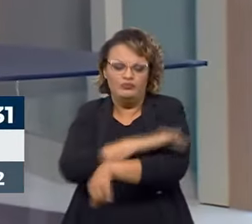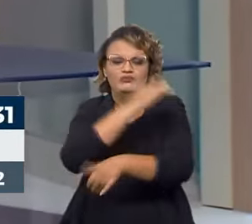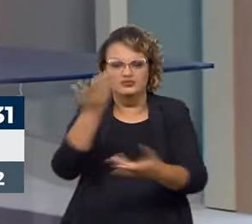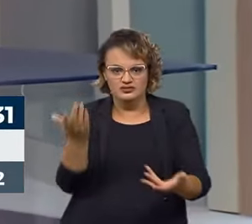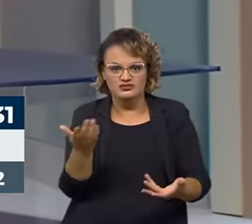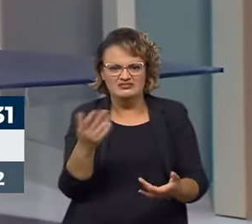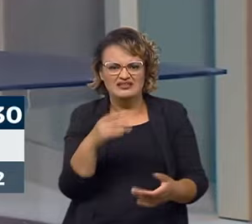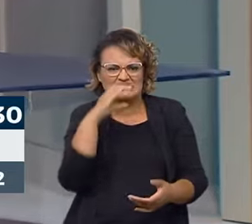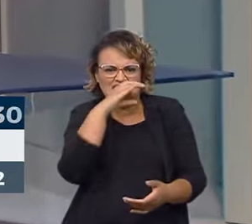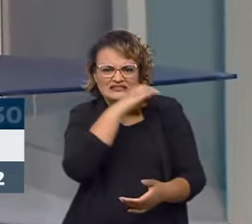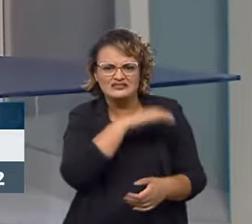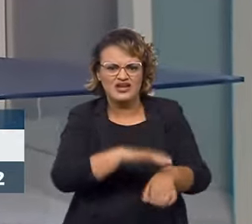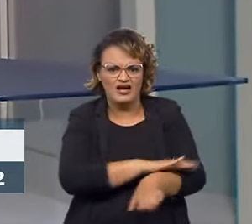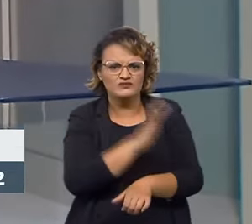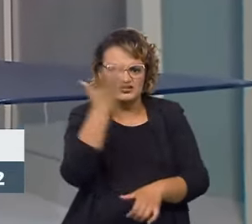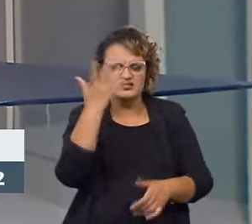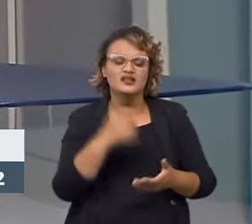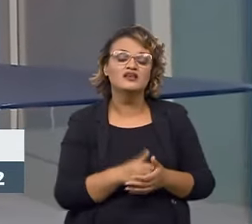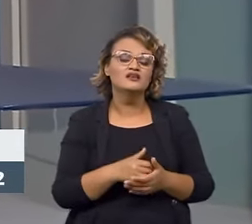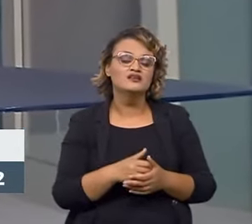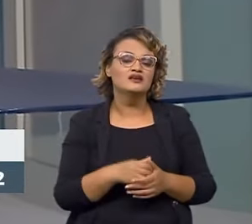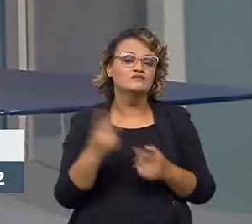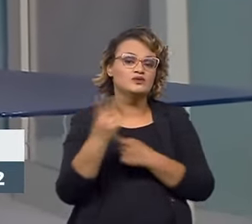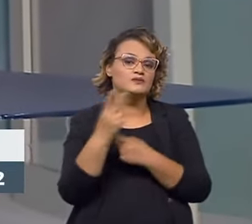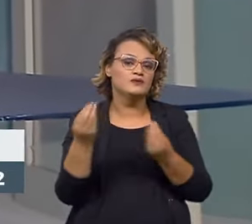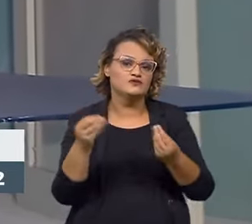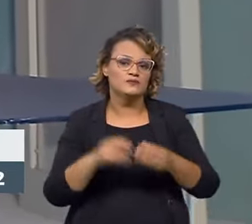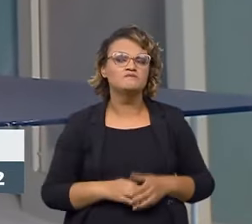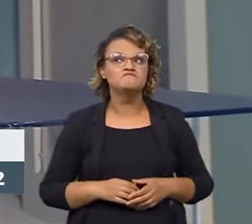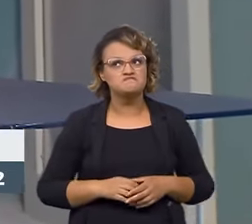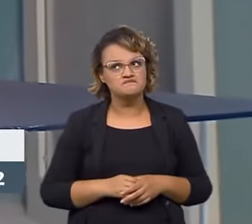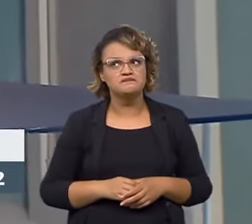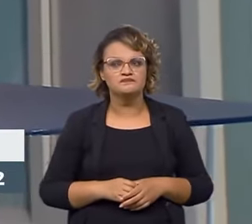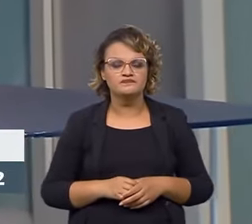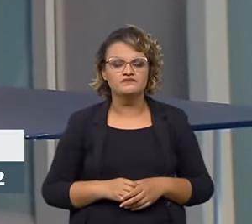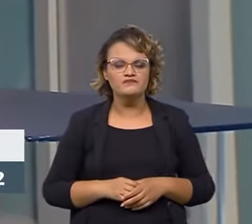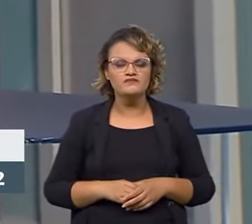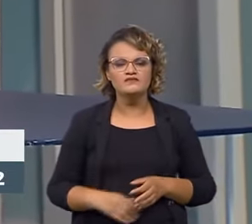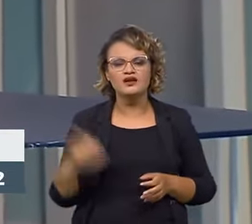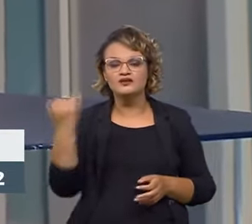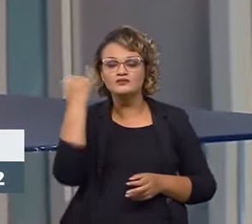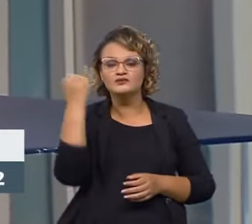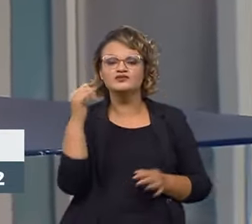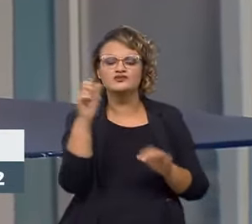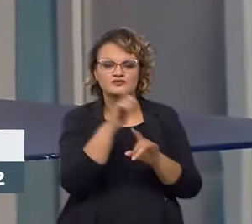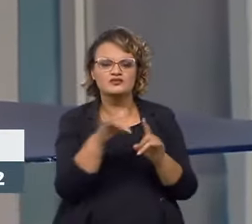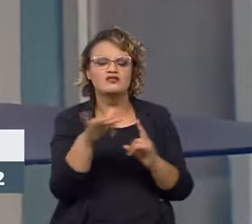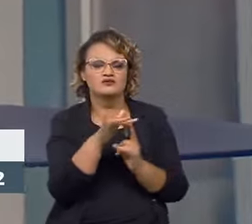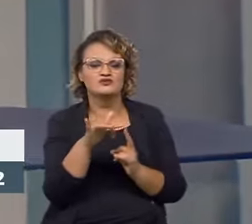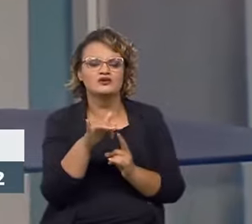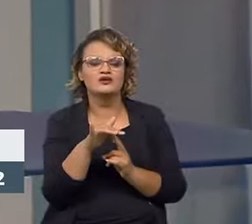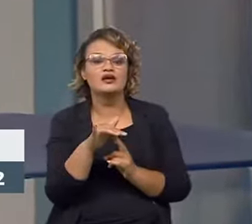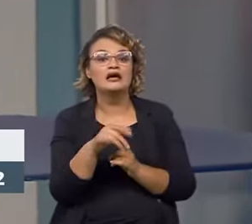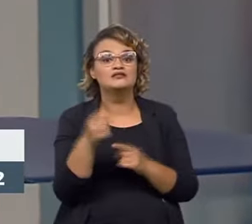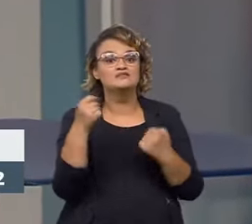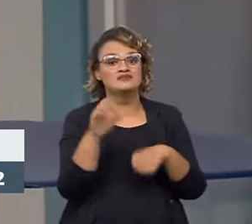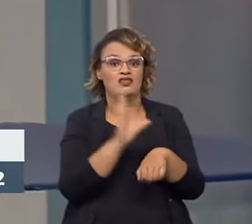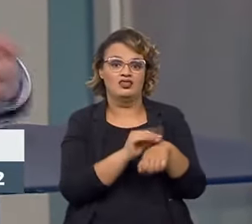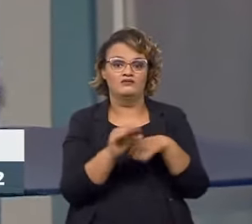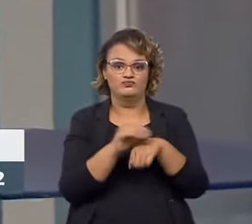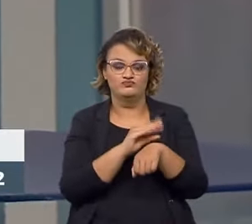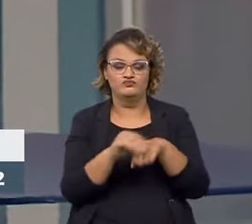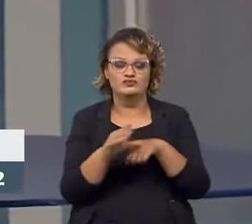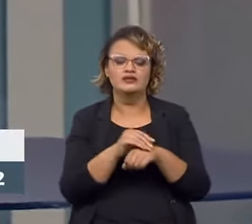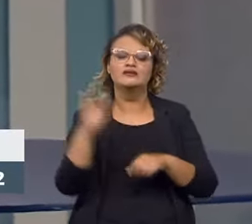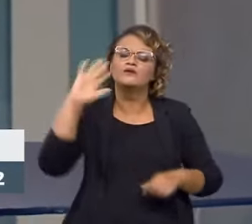É uma importância, eu digo, crucial, de defesa da sociedade, mas que a gente precisa também dos dados, saber